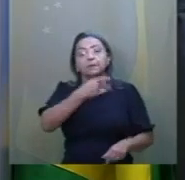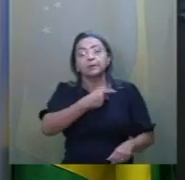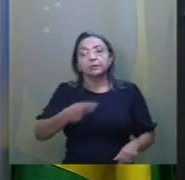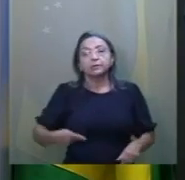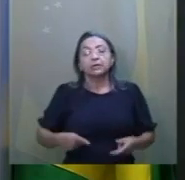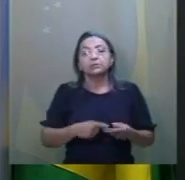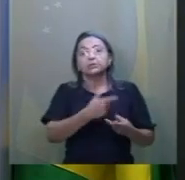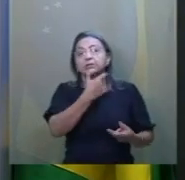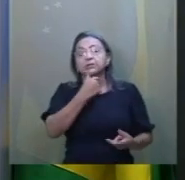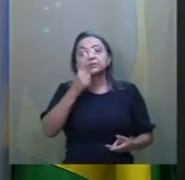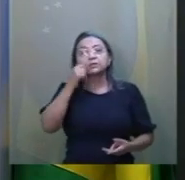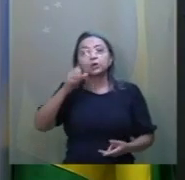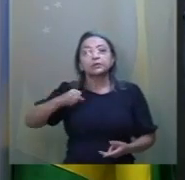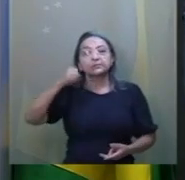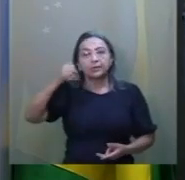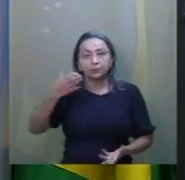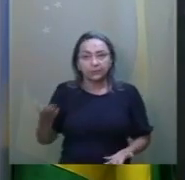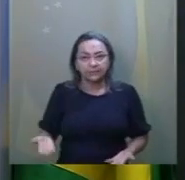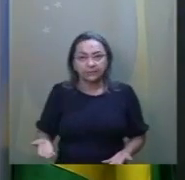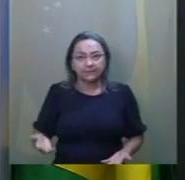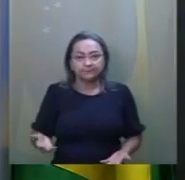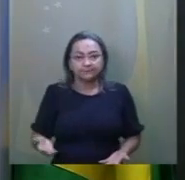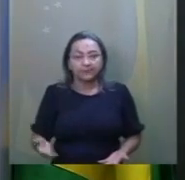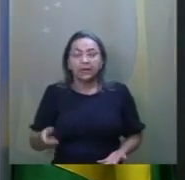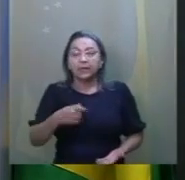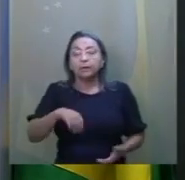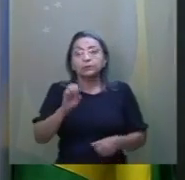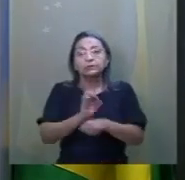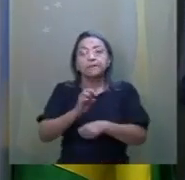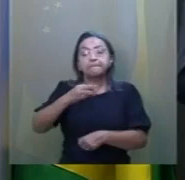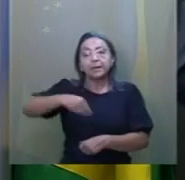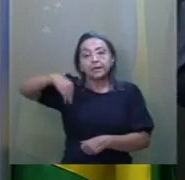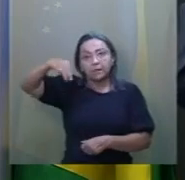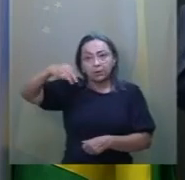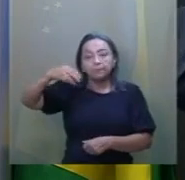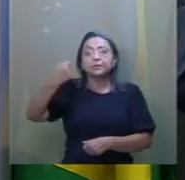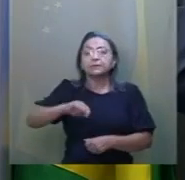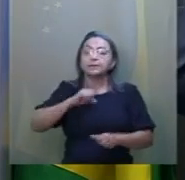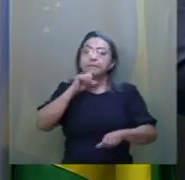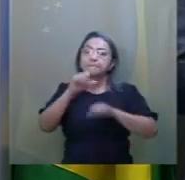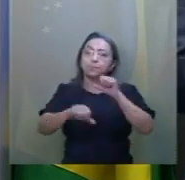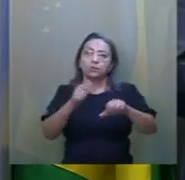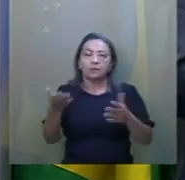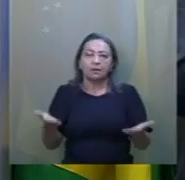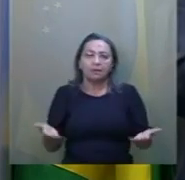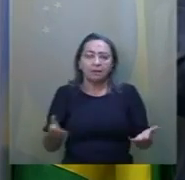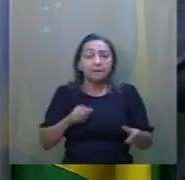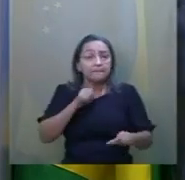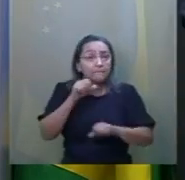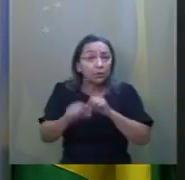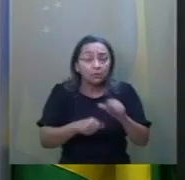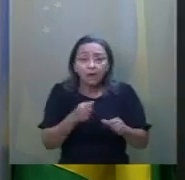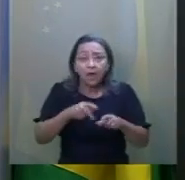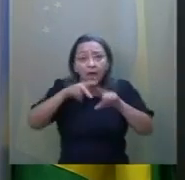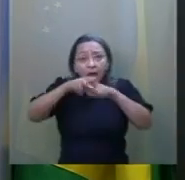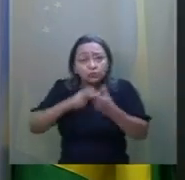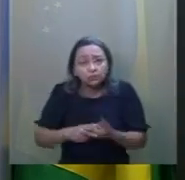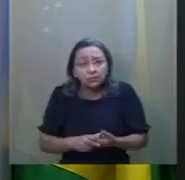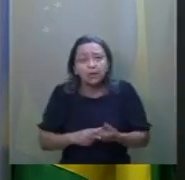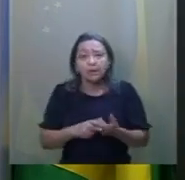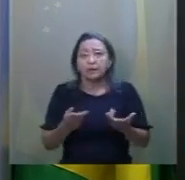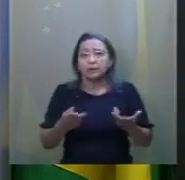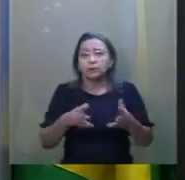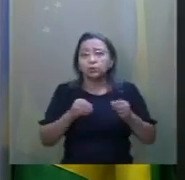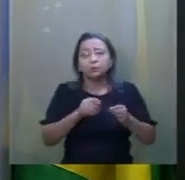deputados, senadores, que o Maranhão precisa mudar. Mudar, ajustar as velas para mudar o